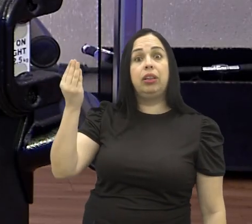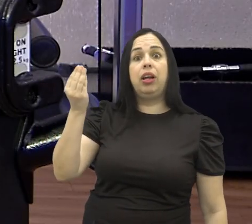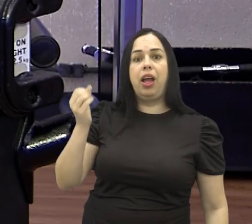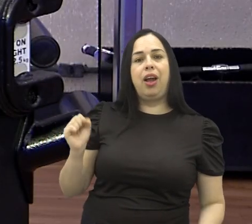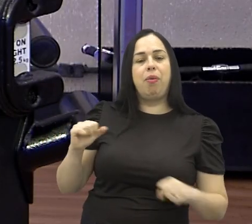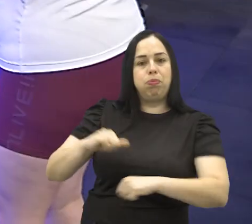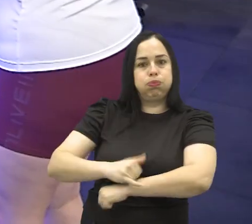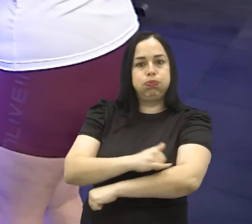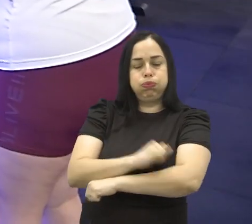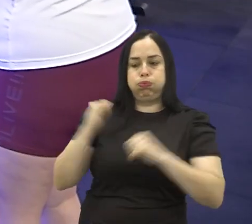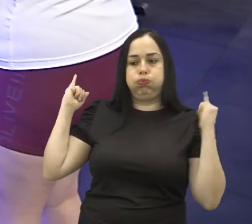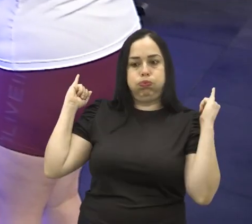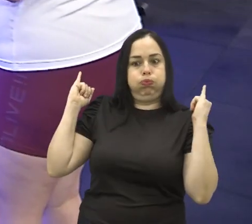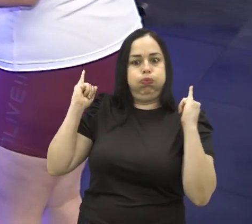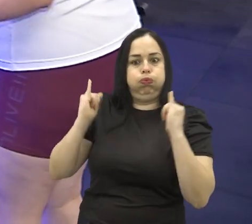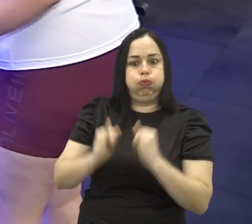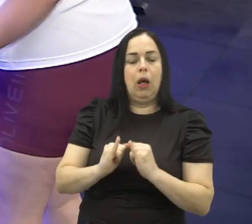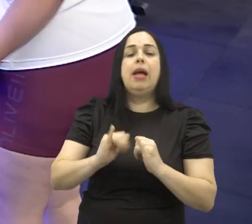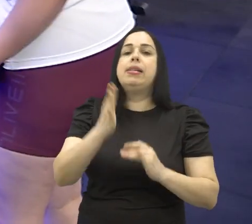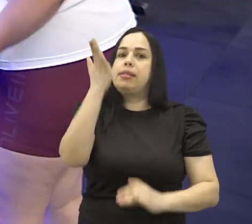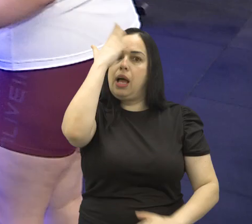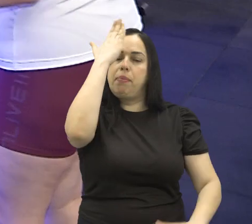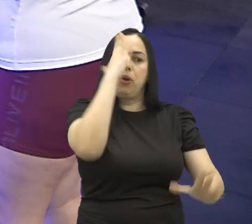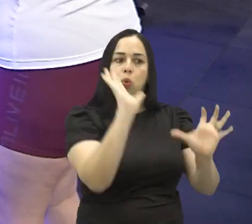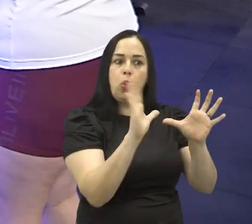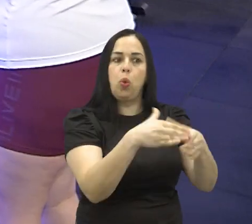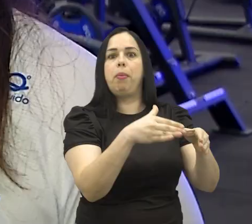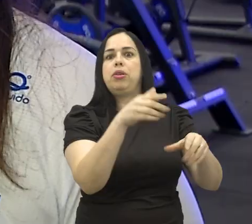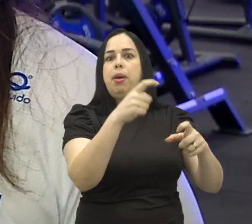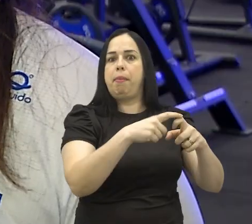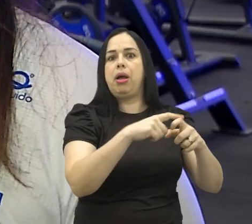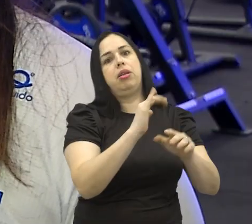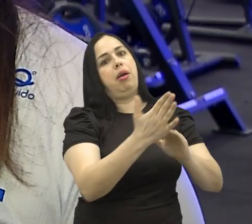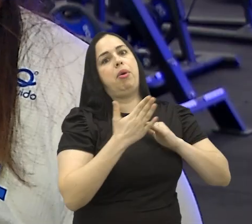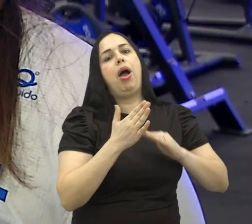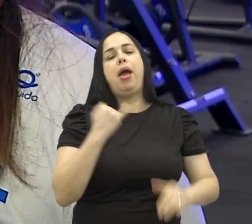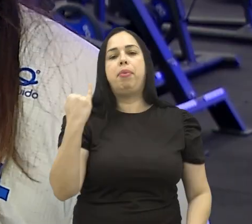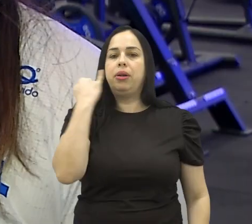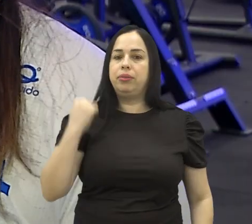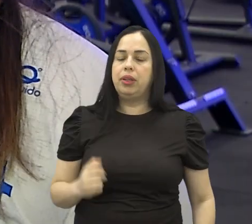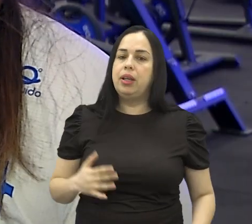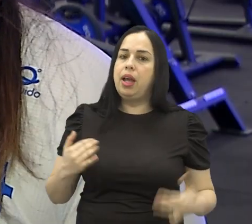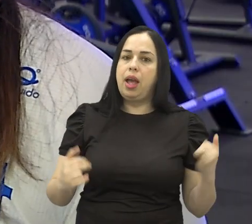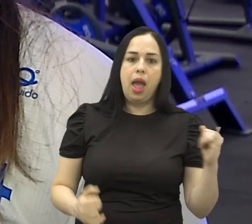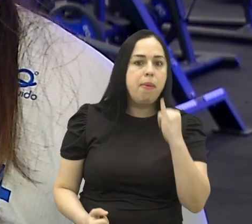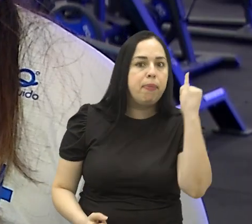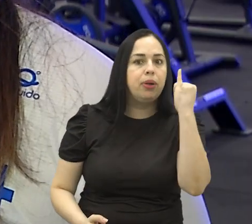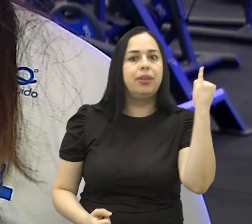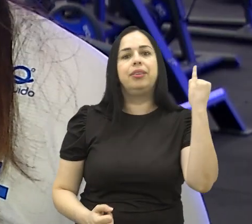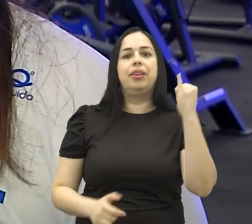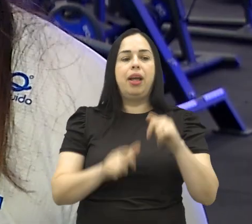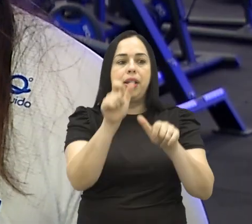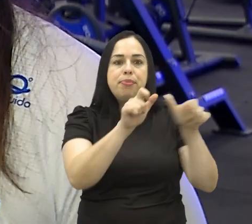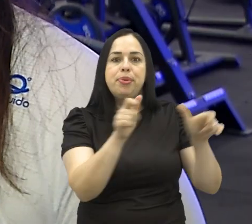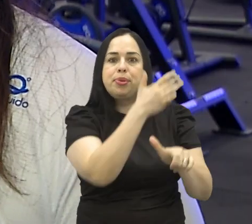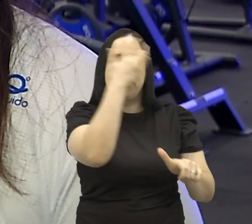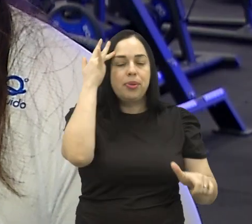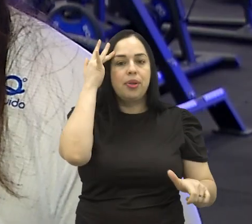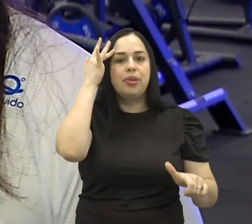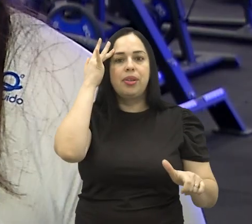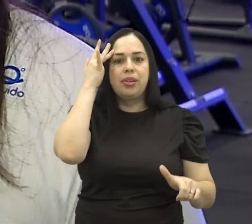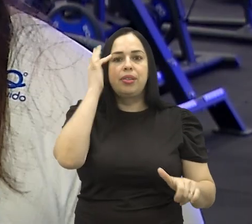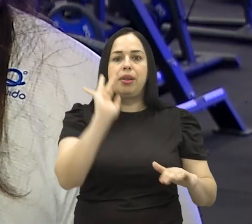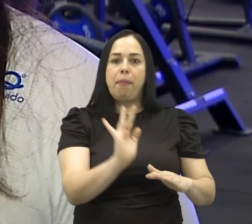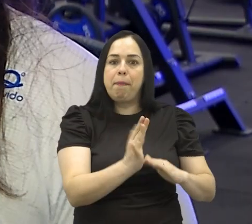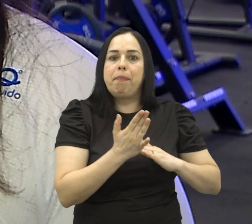para emagrecer sabe o quanto esse apoio é importante. É muito importante você ter o apoio ali das pessoas que estão por